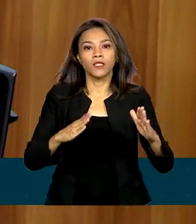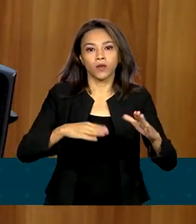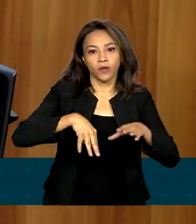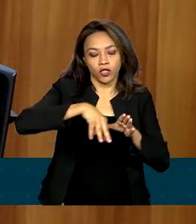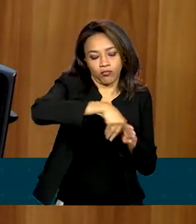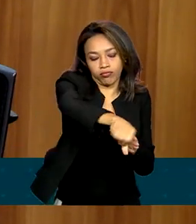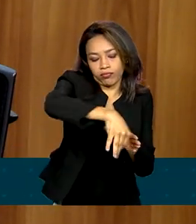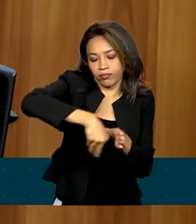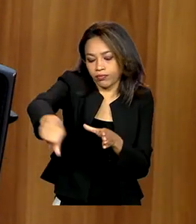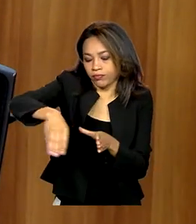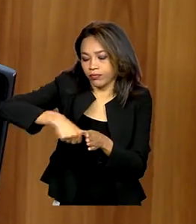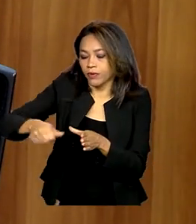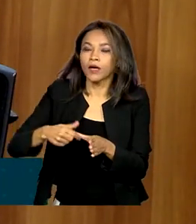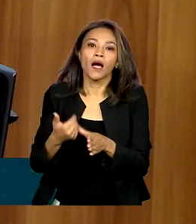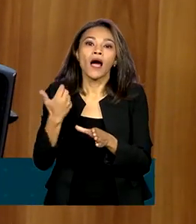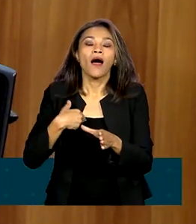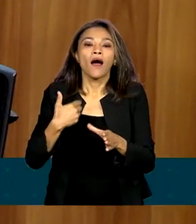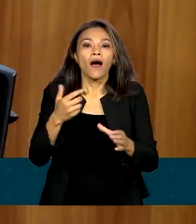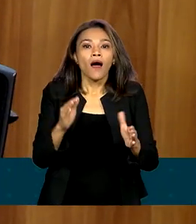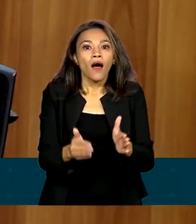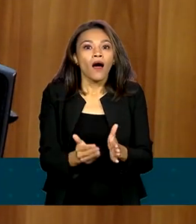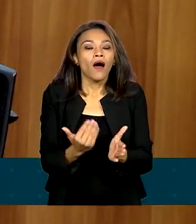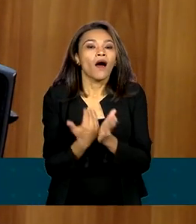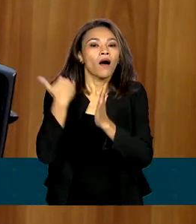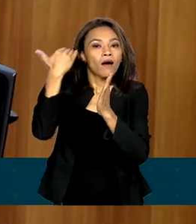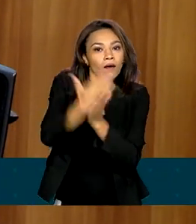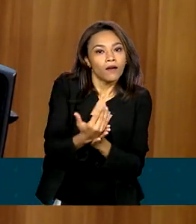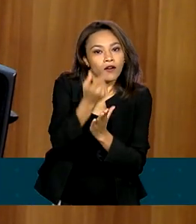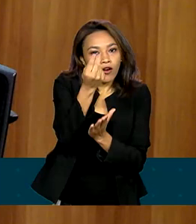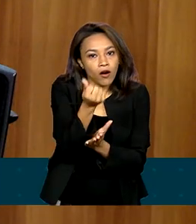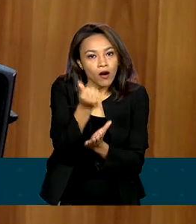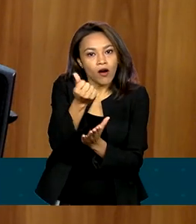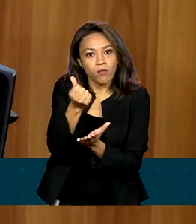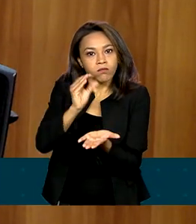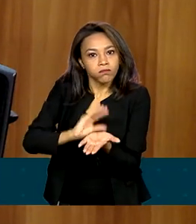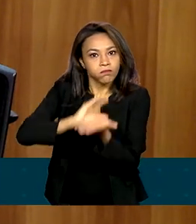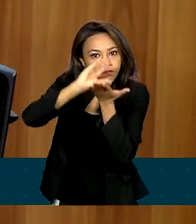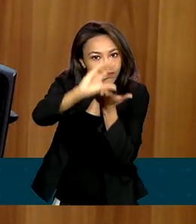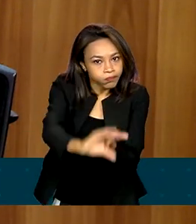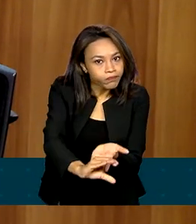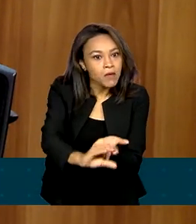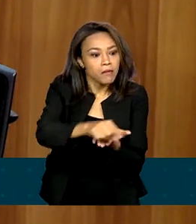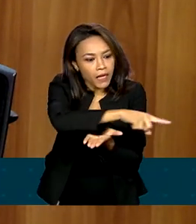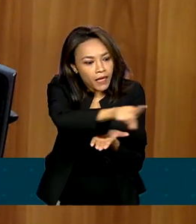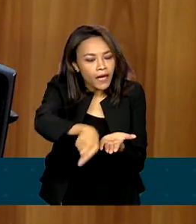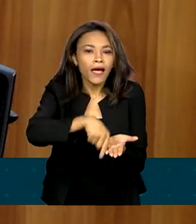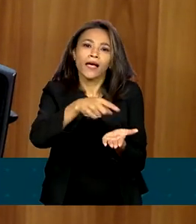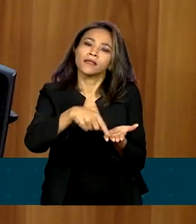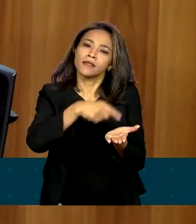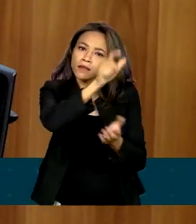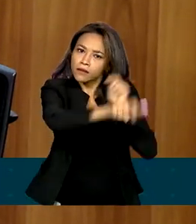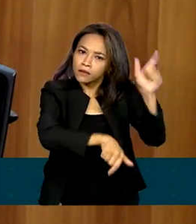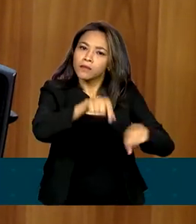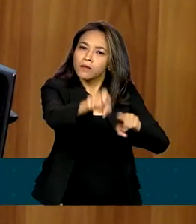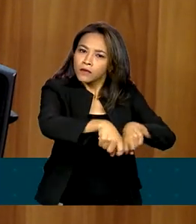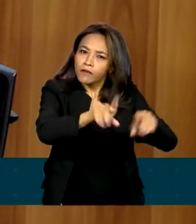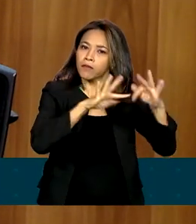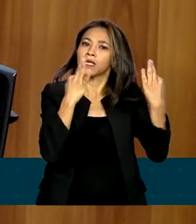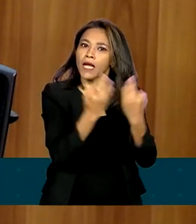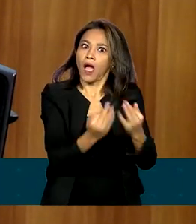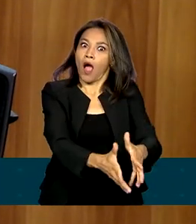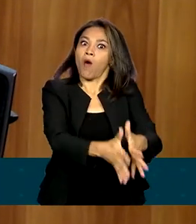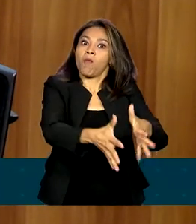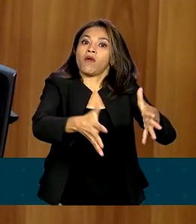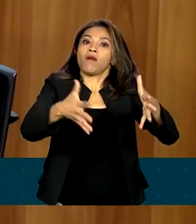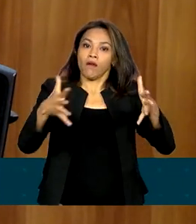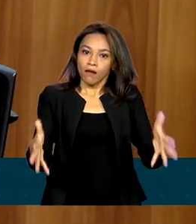investimento para o agricultor familiar produzir alimentos no nosso país. Então, do ponto de vista do que